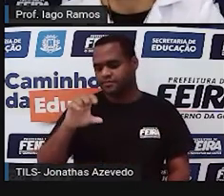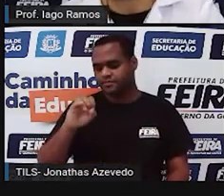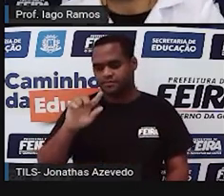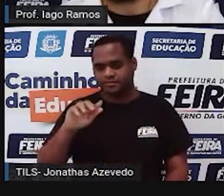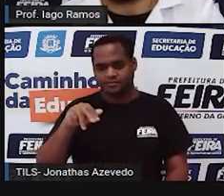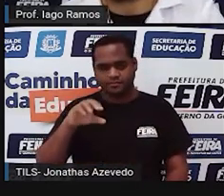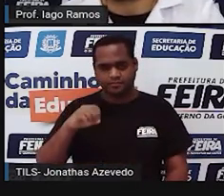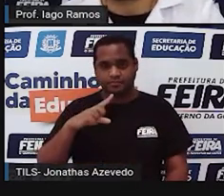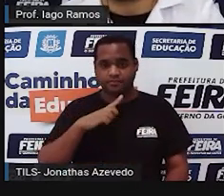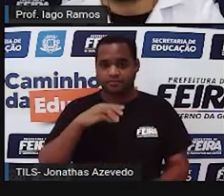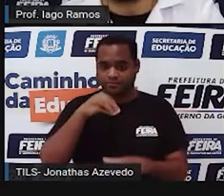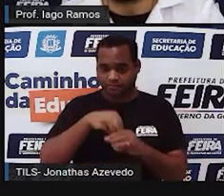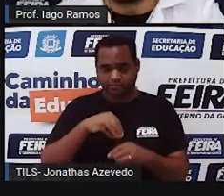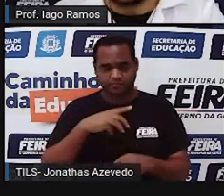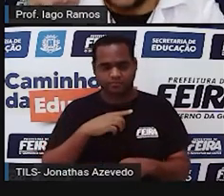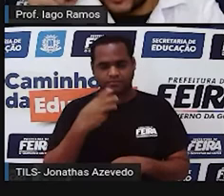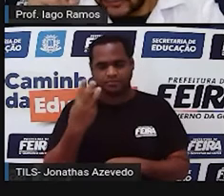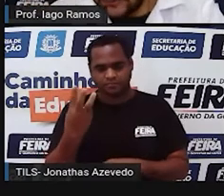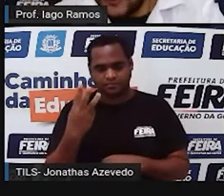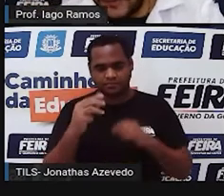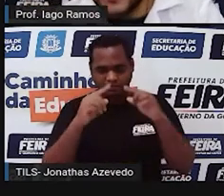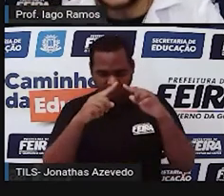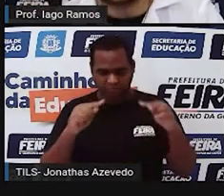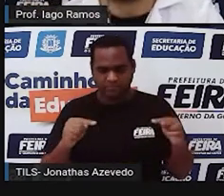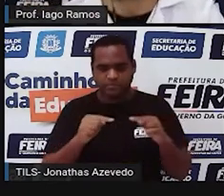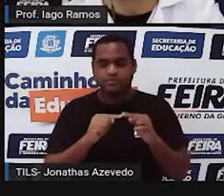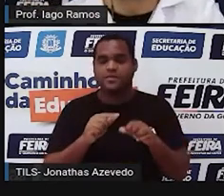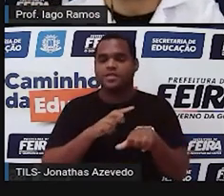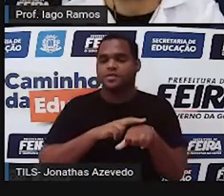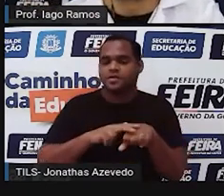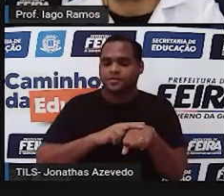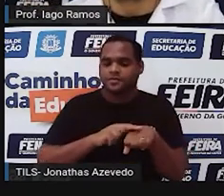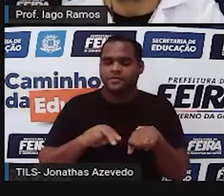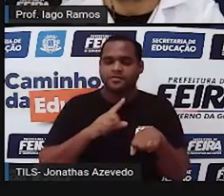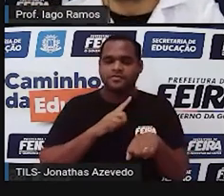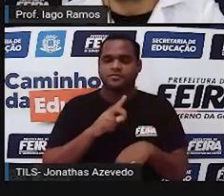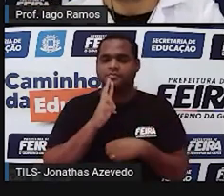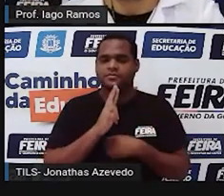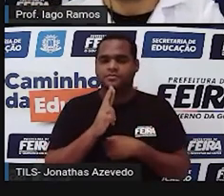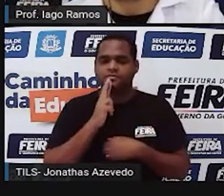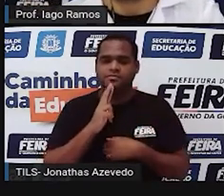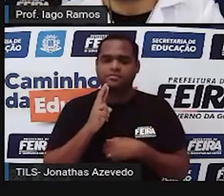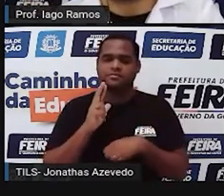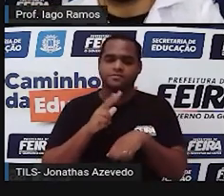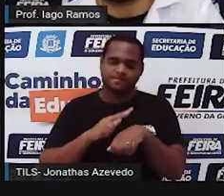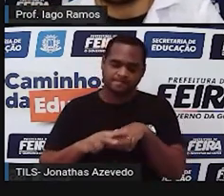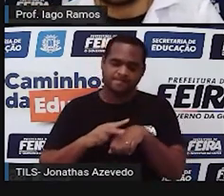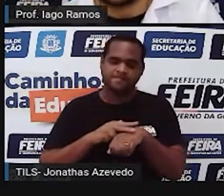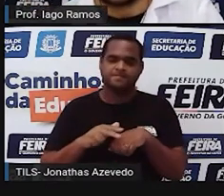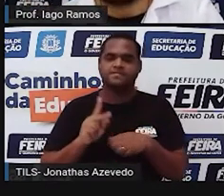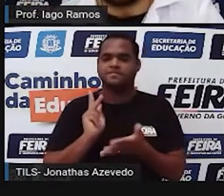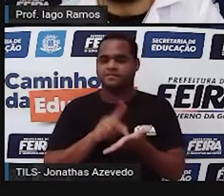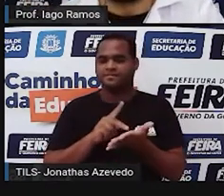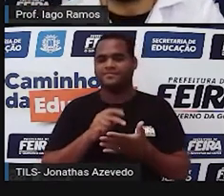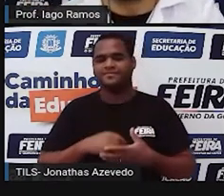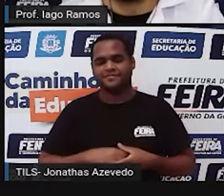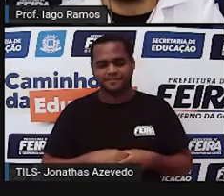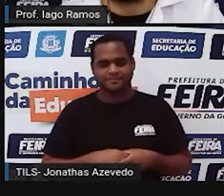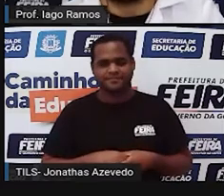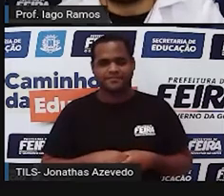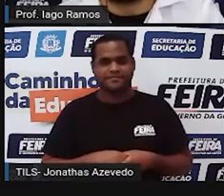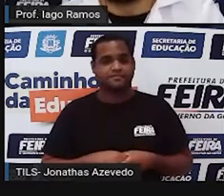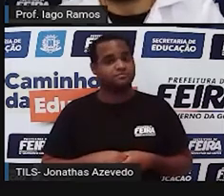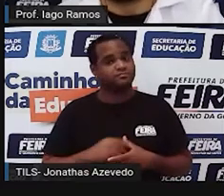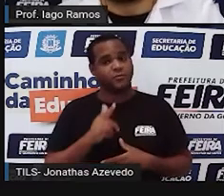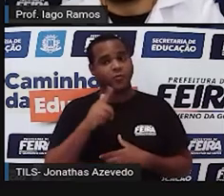ângulos internos, tá bom? Botãozinho verde, a resposta foi verdadeiro, beleza? Bom, agora uma